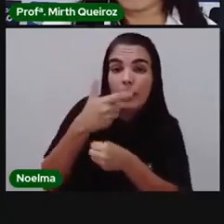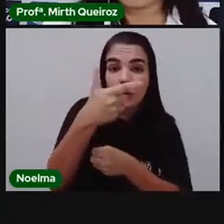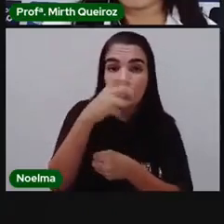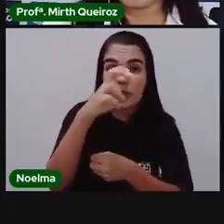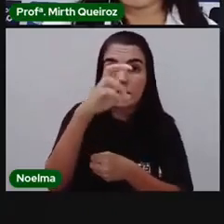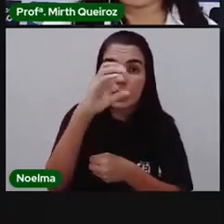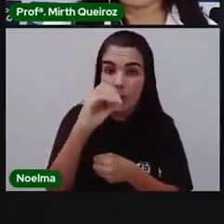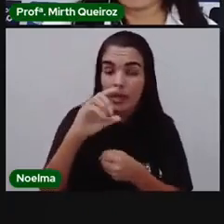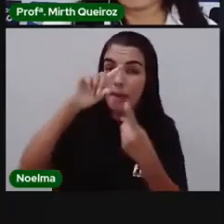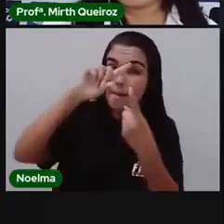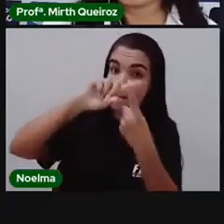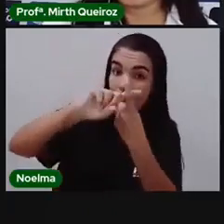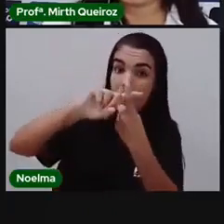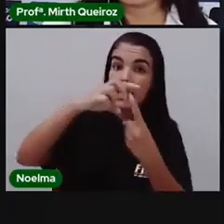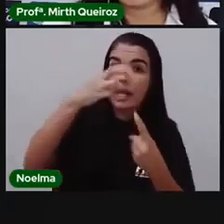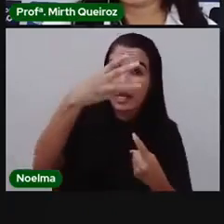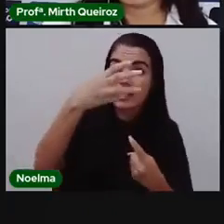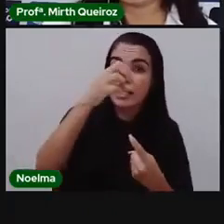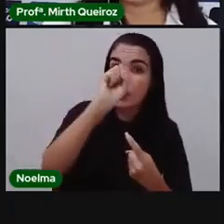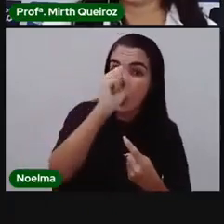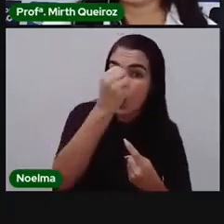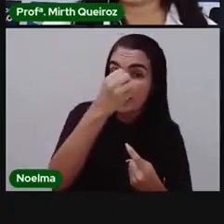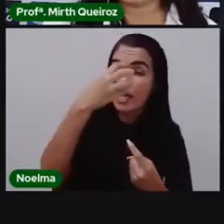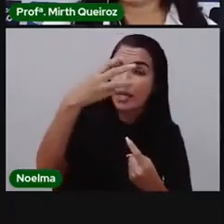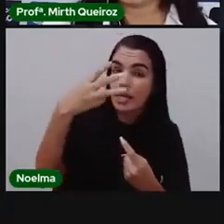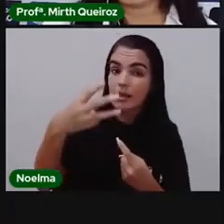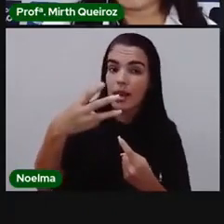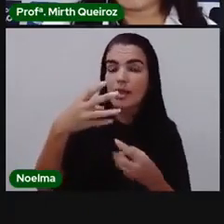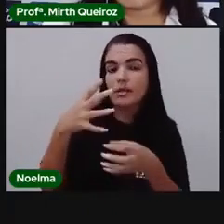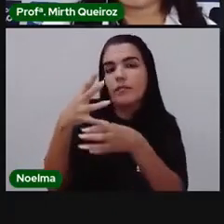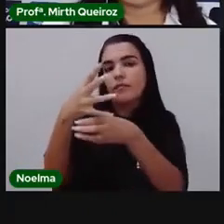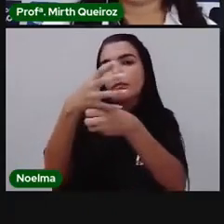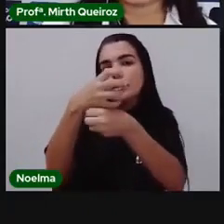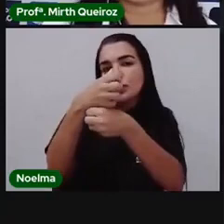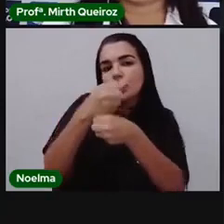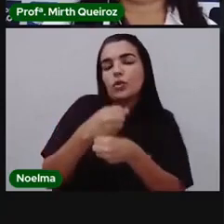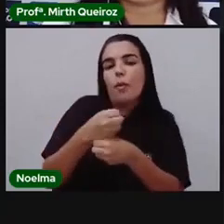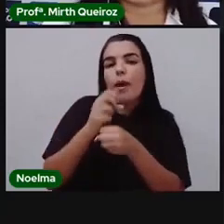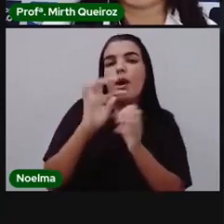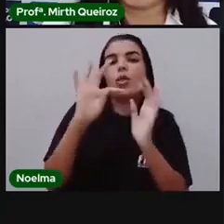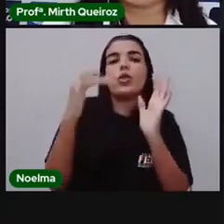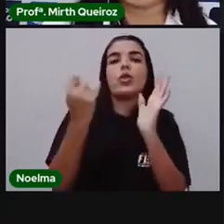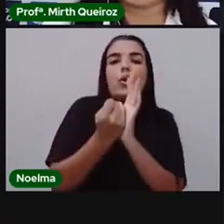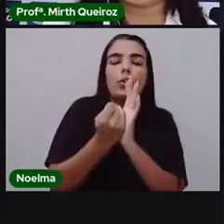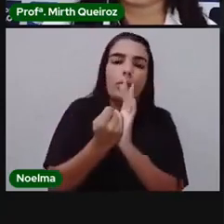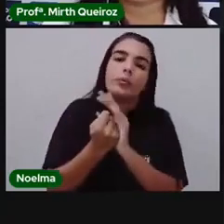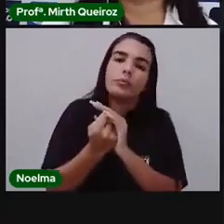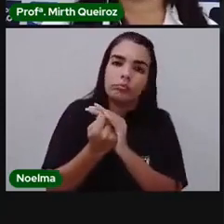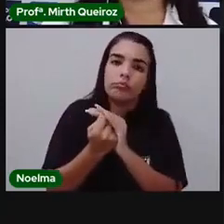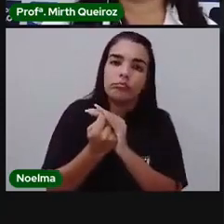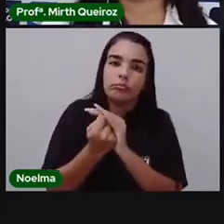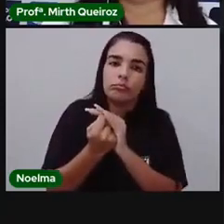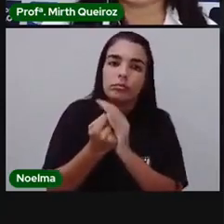mais 383, que vão dar quantas espécies?